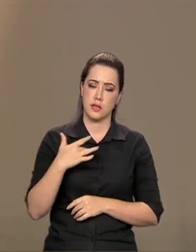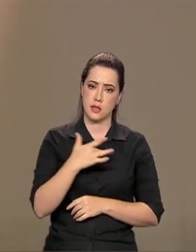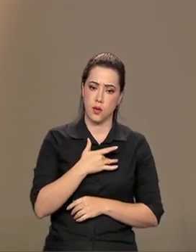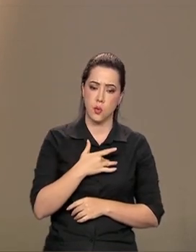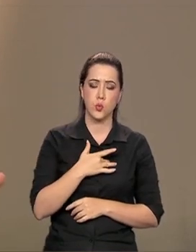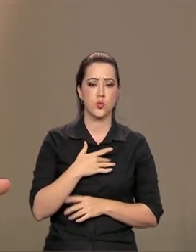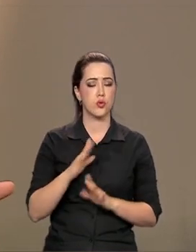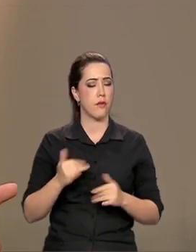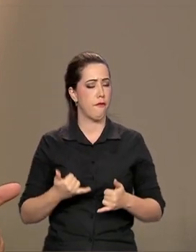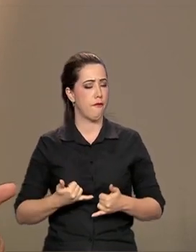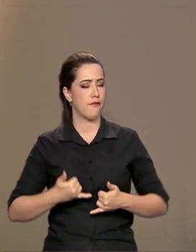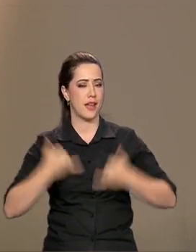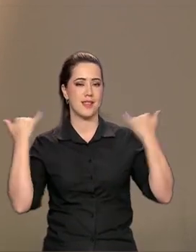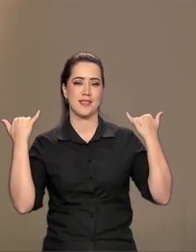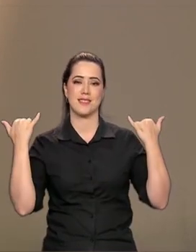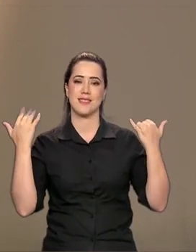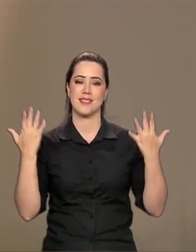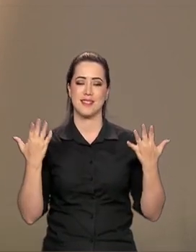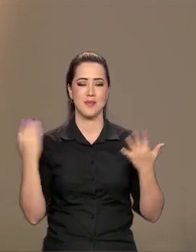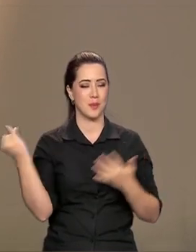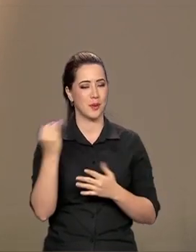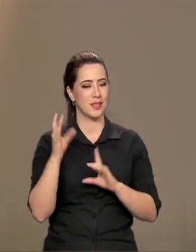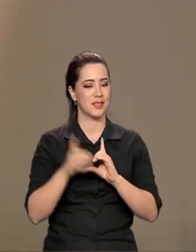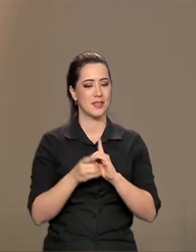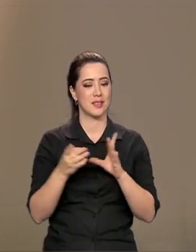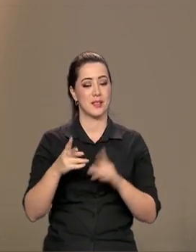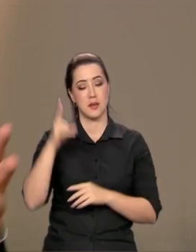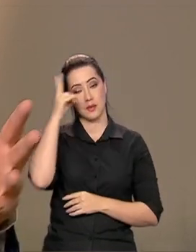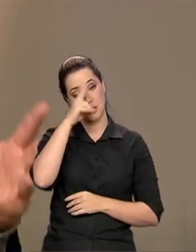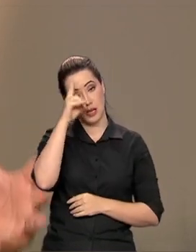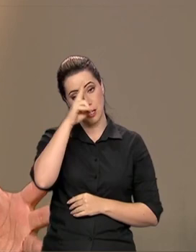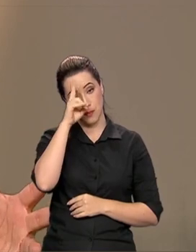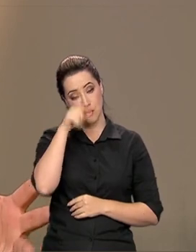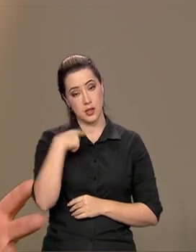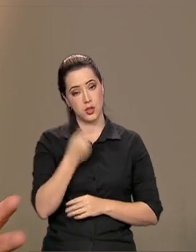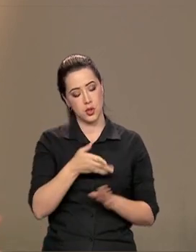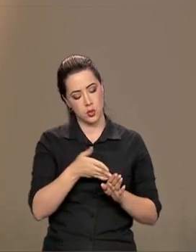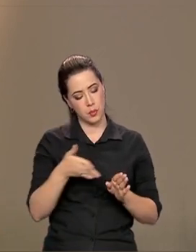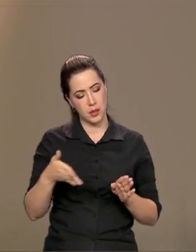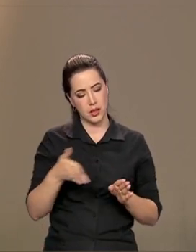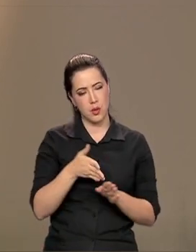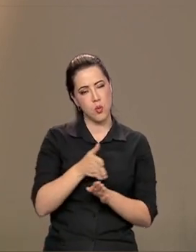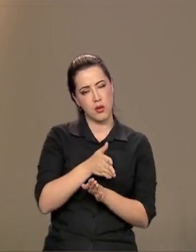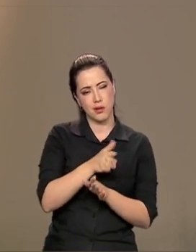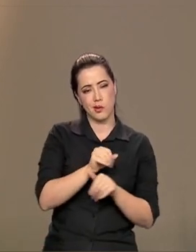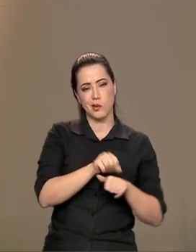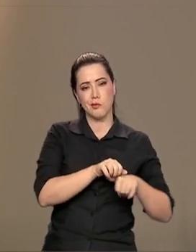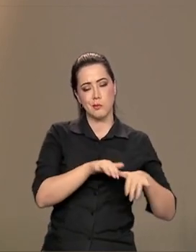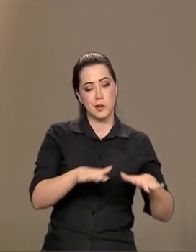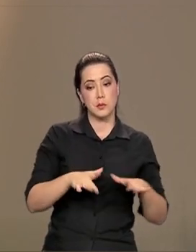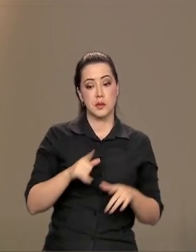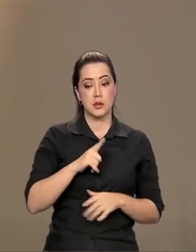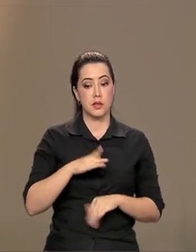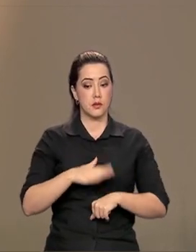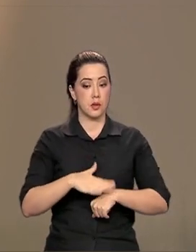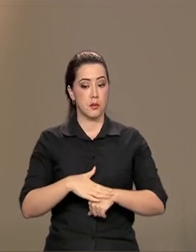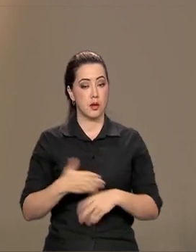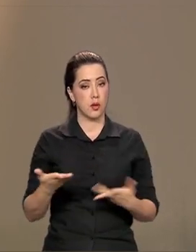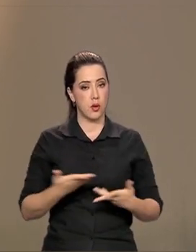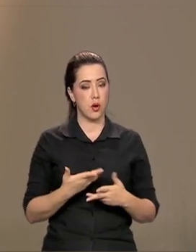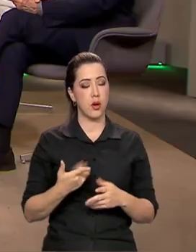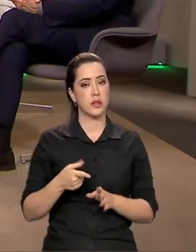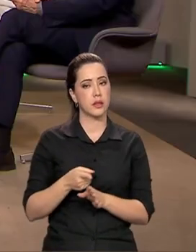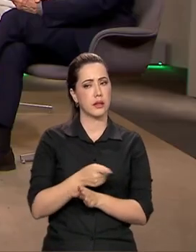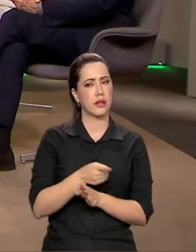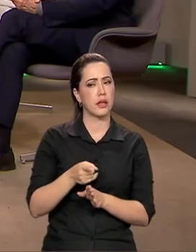foi uma festa da democracia. Lembre-se que nós vivemos uma pandemia e que houve um tempo aqui, num passado bem